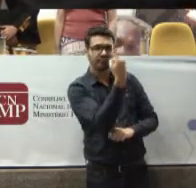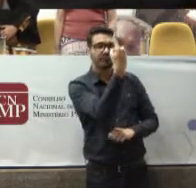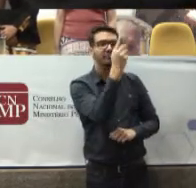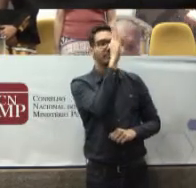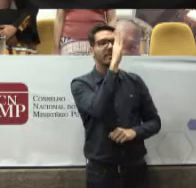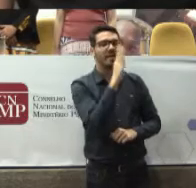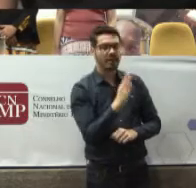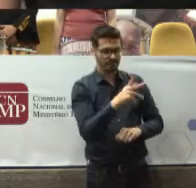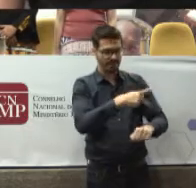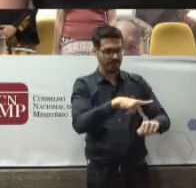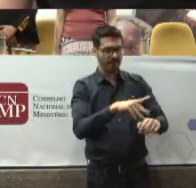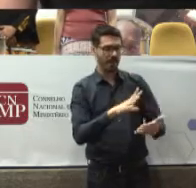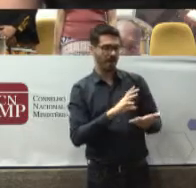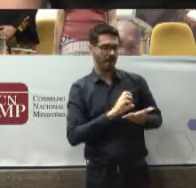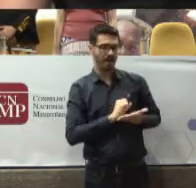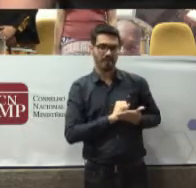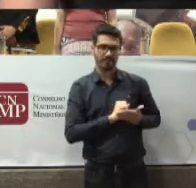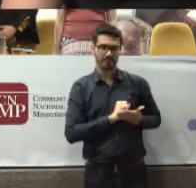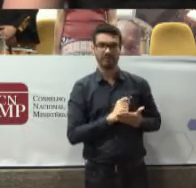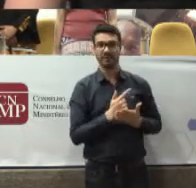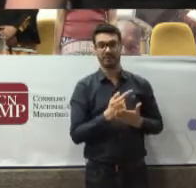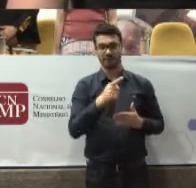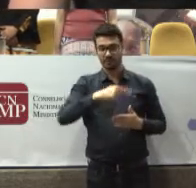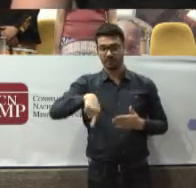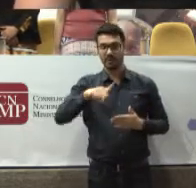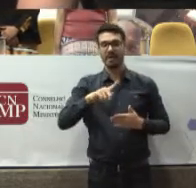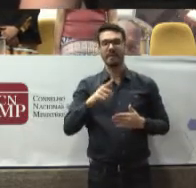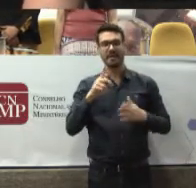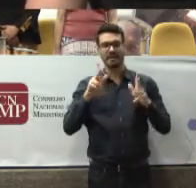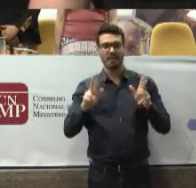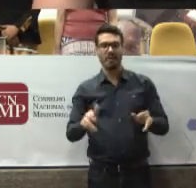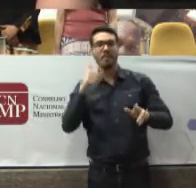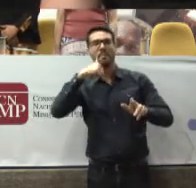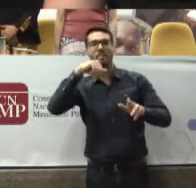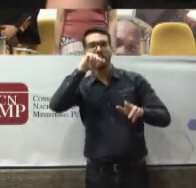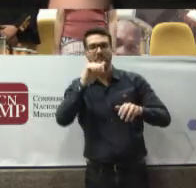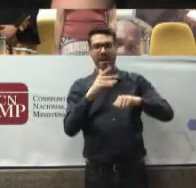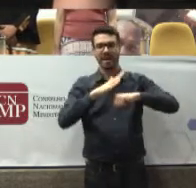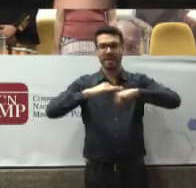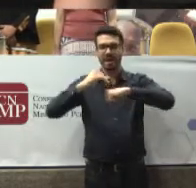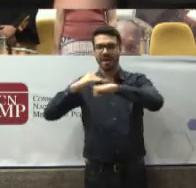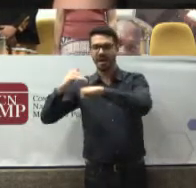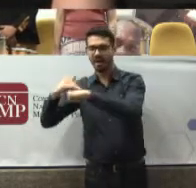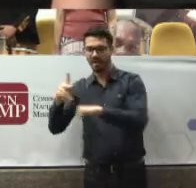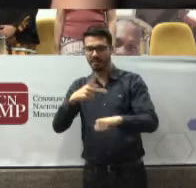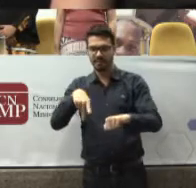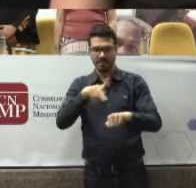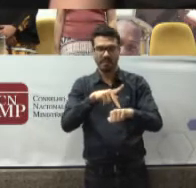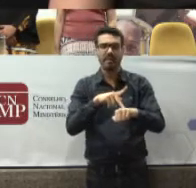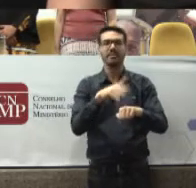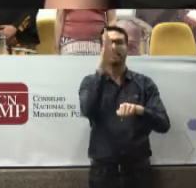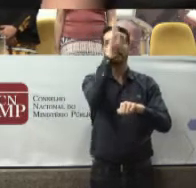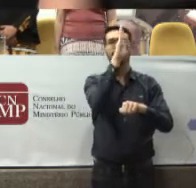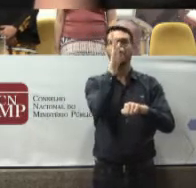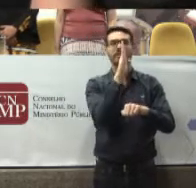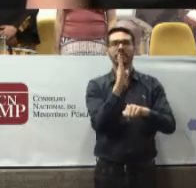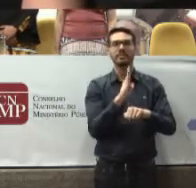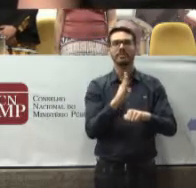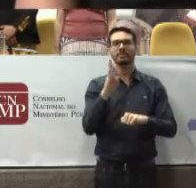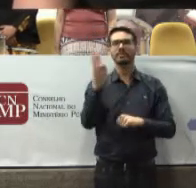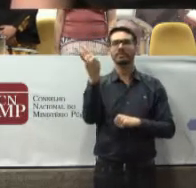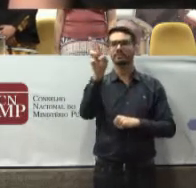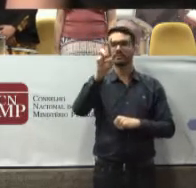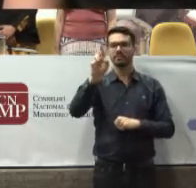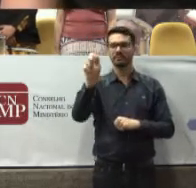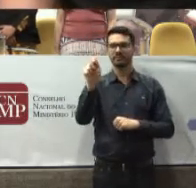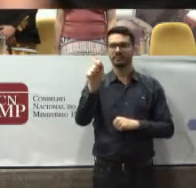vilas No Brasil, ó pátria amada Dos filhos deste sol, és mãe gentil Pátria amada, Brasil